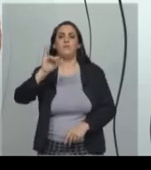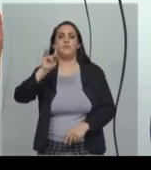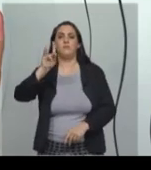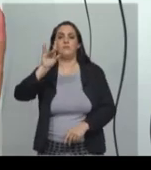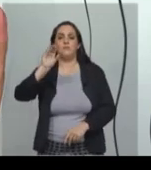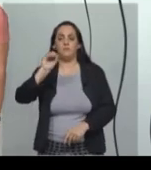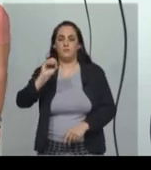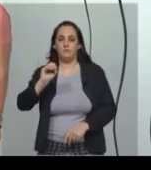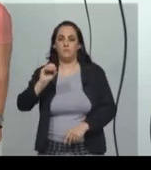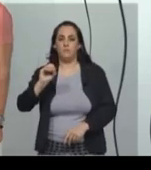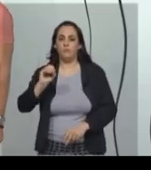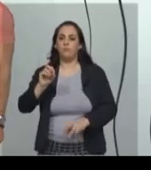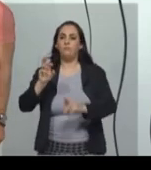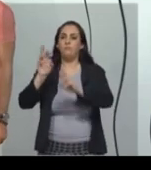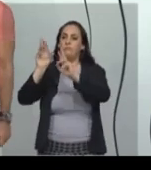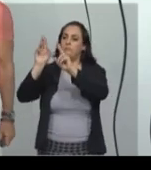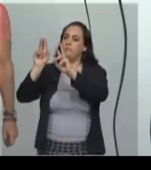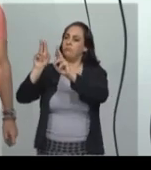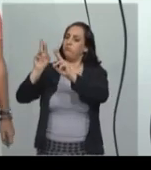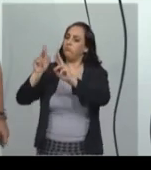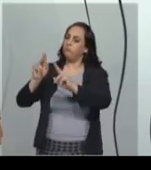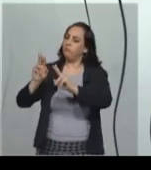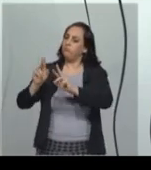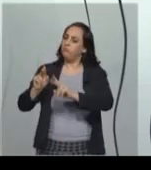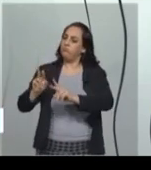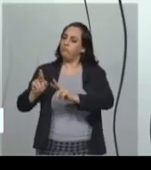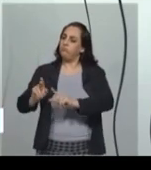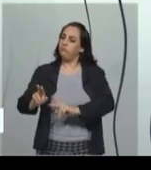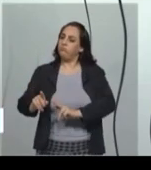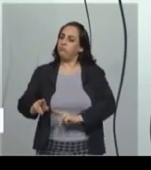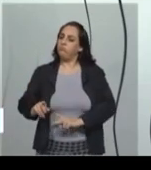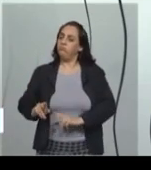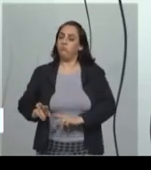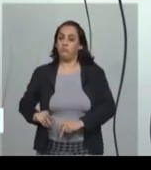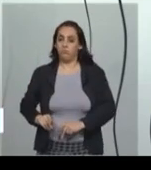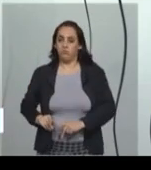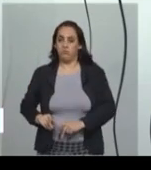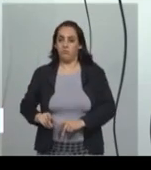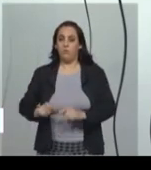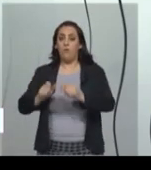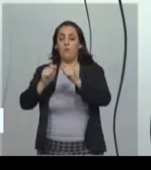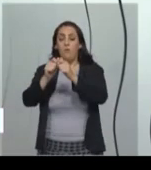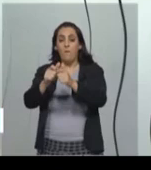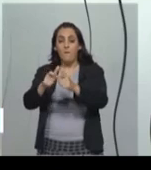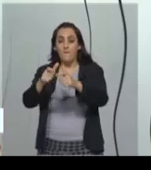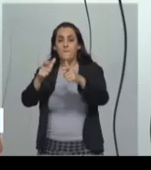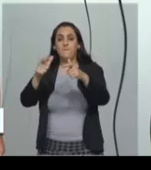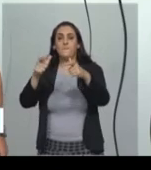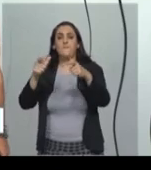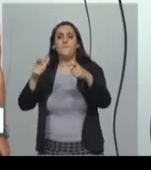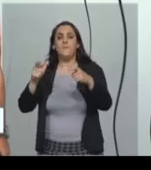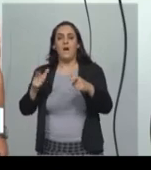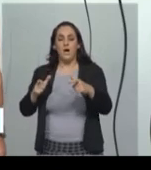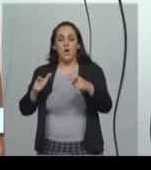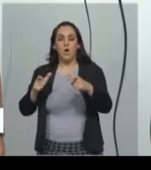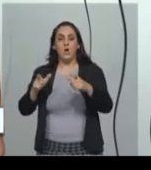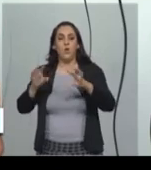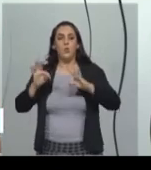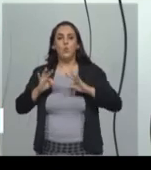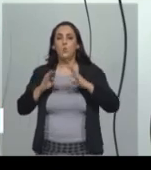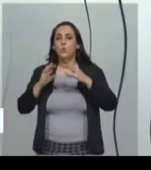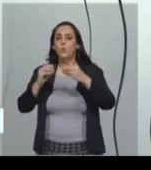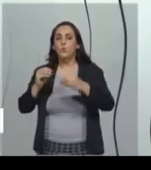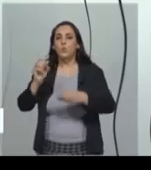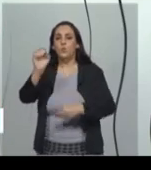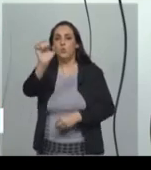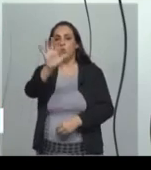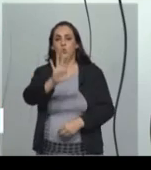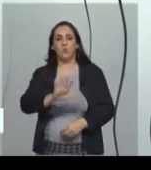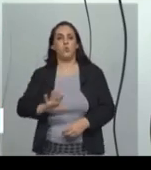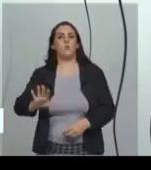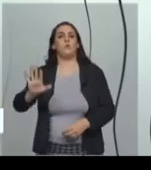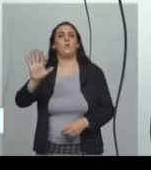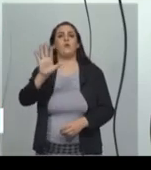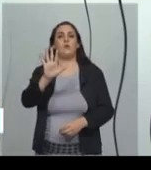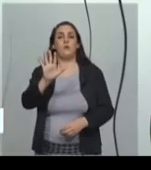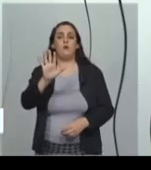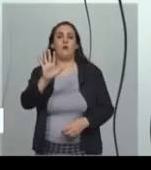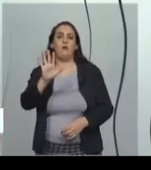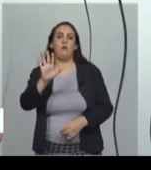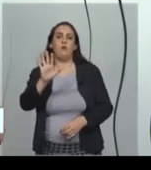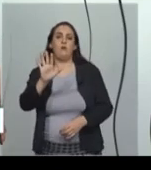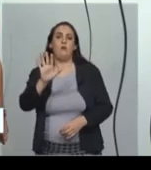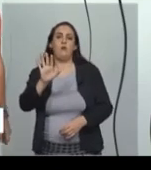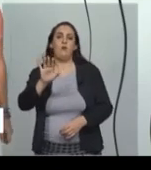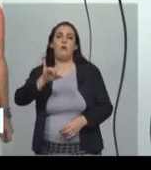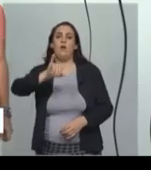município diferente do estado de Minas Gerais. O maior município do estado de Minas Gerais, em território, é o